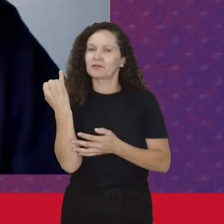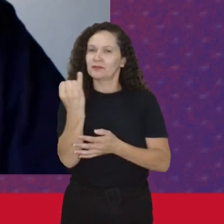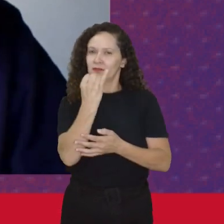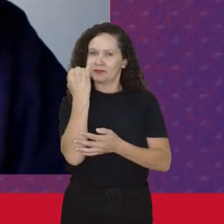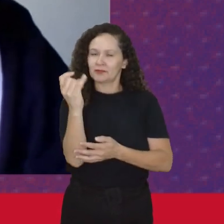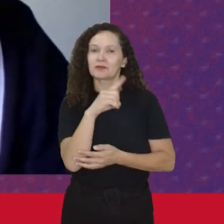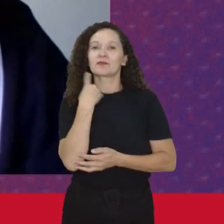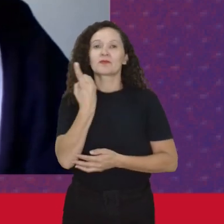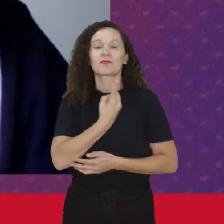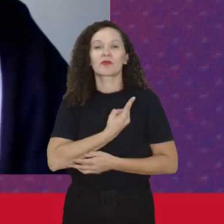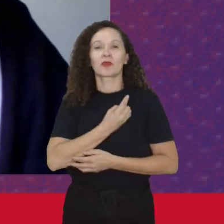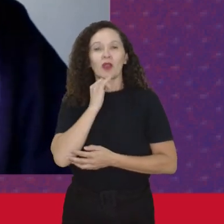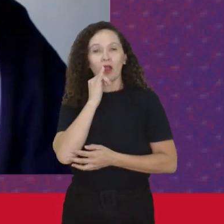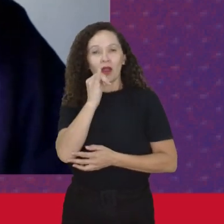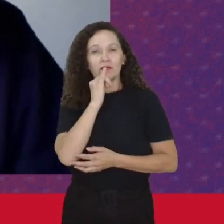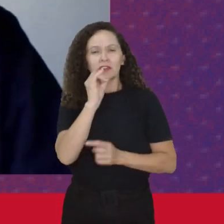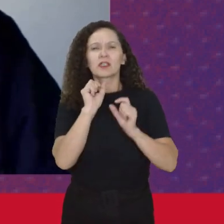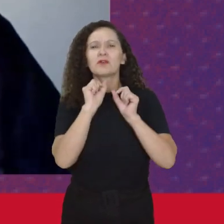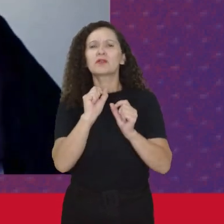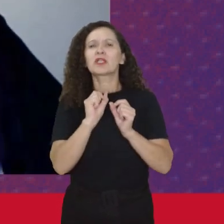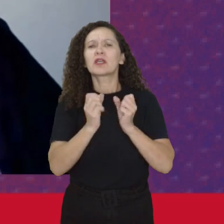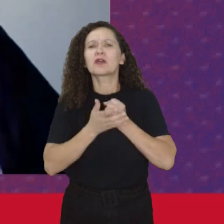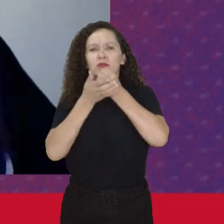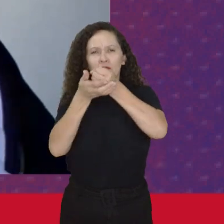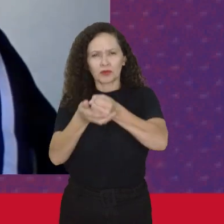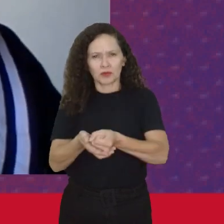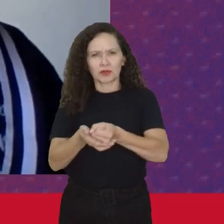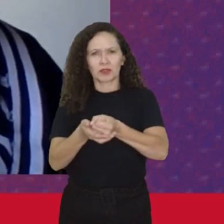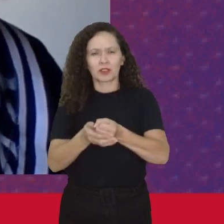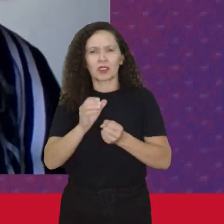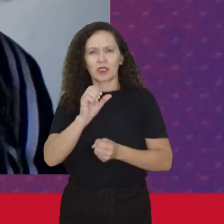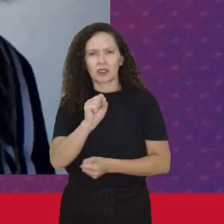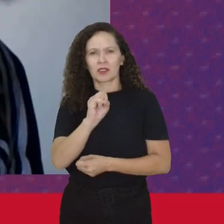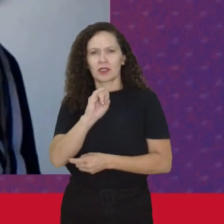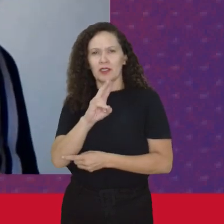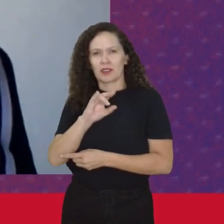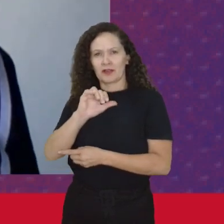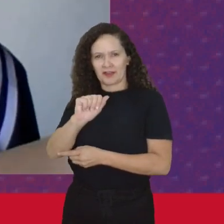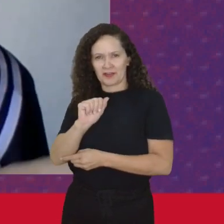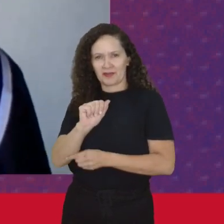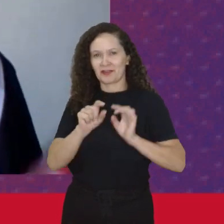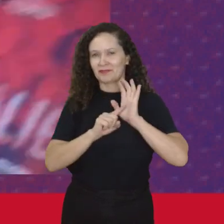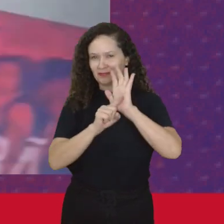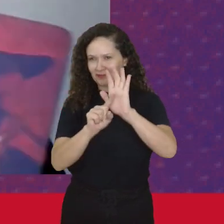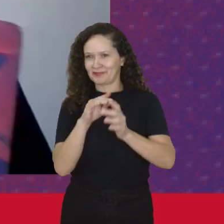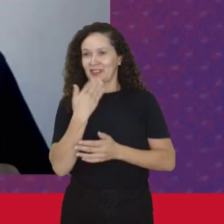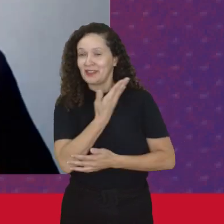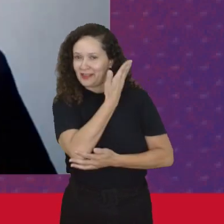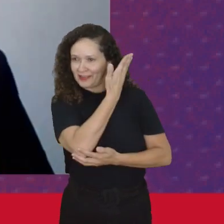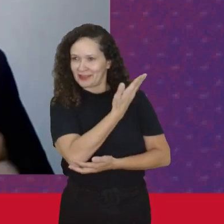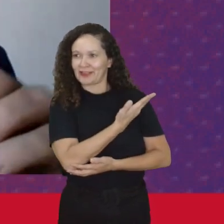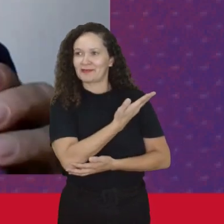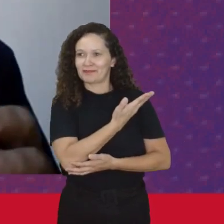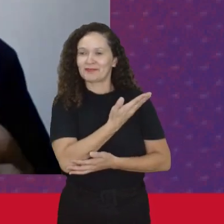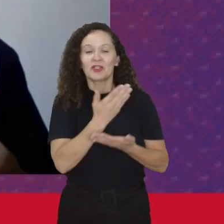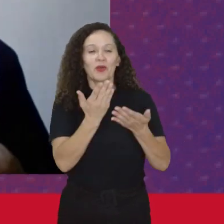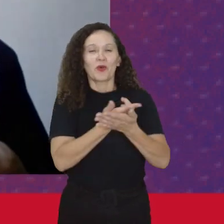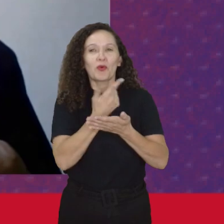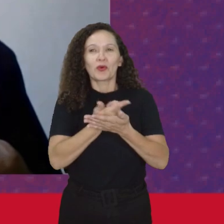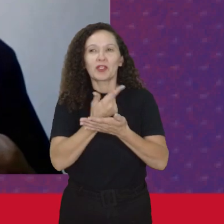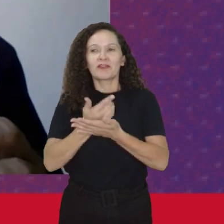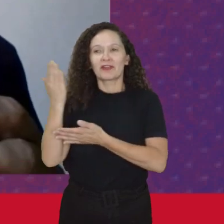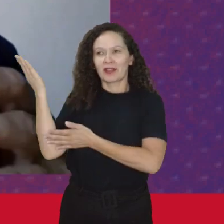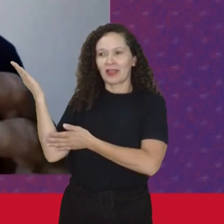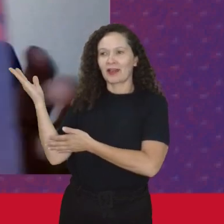gente citar O que é a contribuição Que a Silvia Federici traz para nós Até trouxe aqui o livro dela